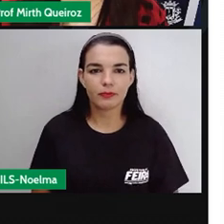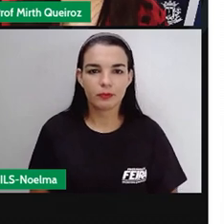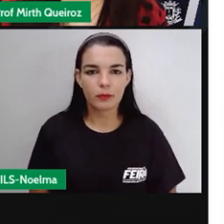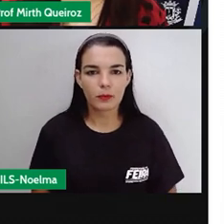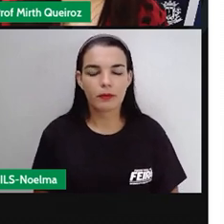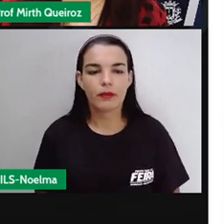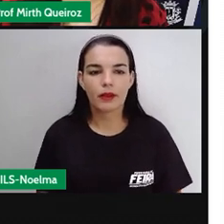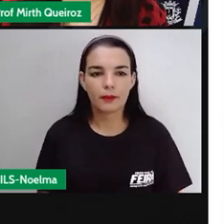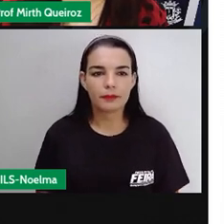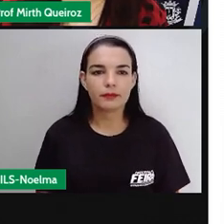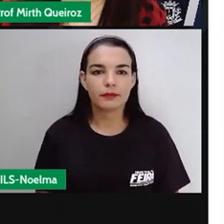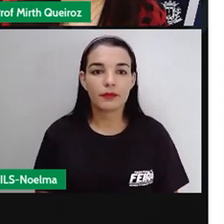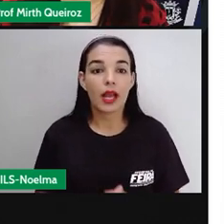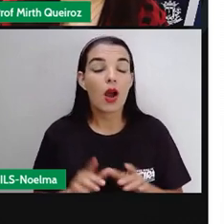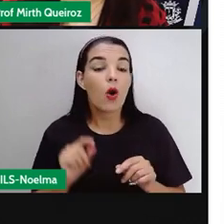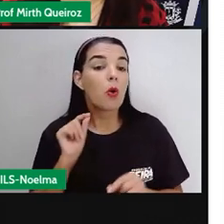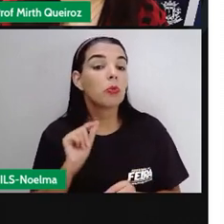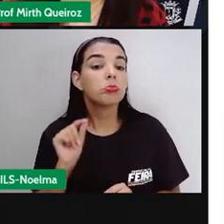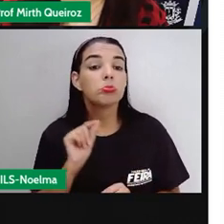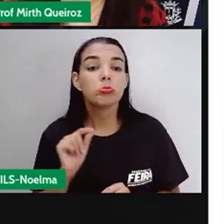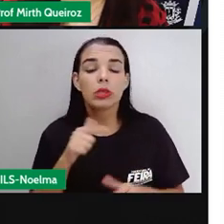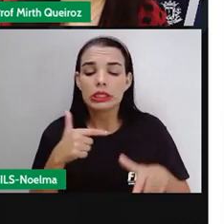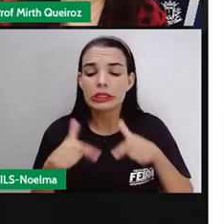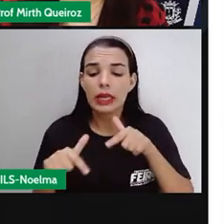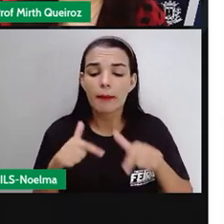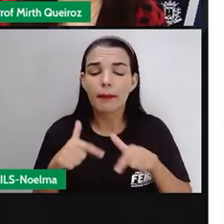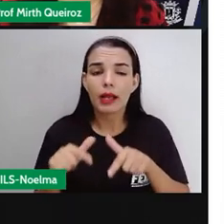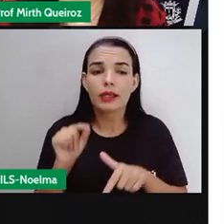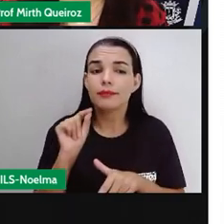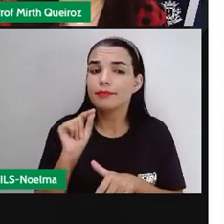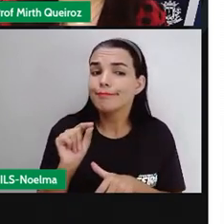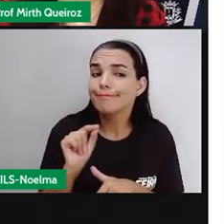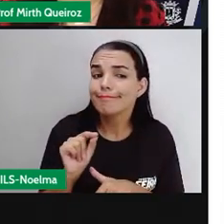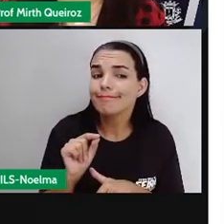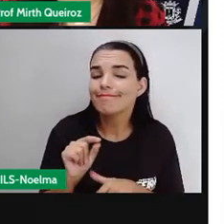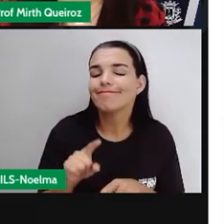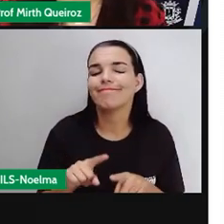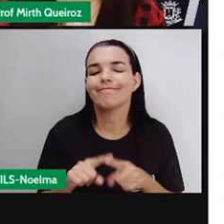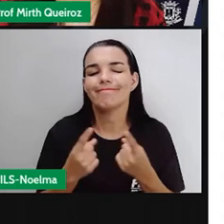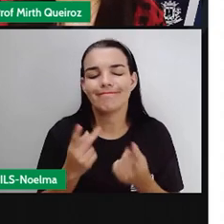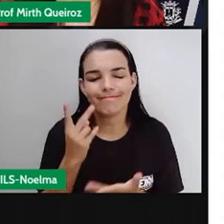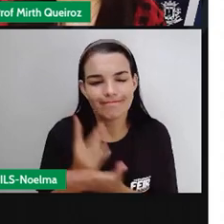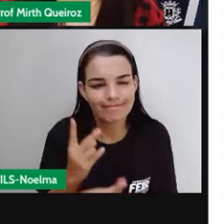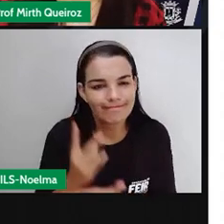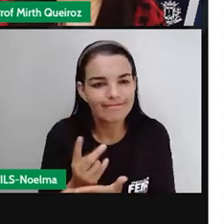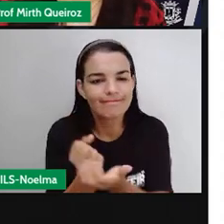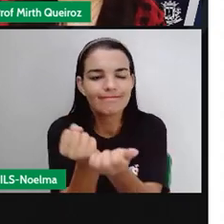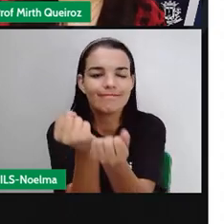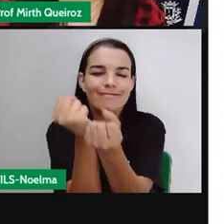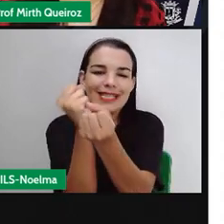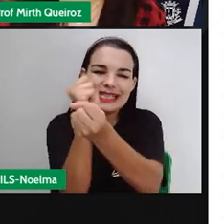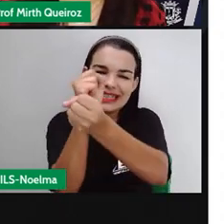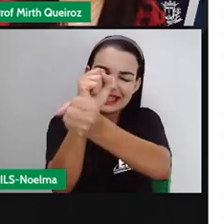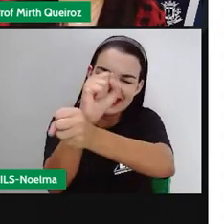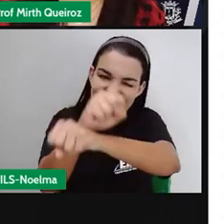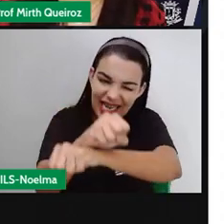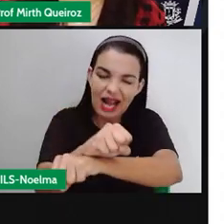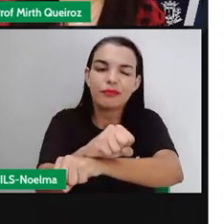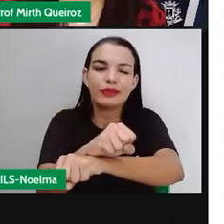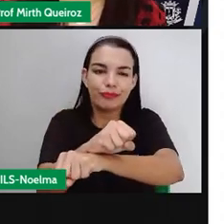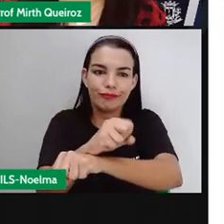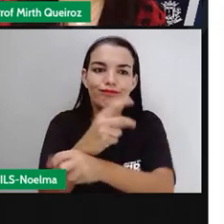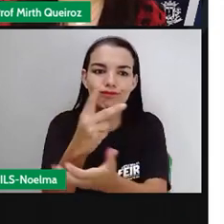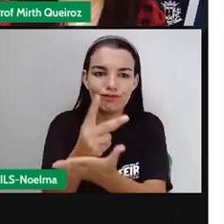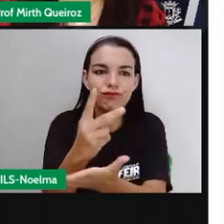que utilizava a mão de obra escrava, né, ela predominava aí. Essa foi uma das particularidades